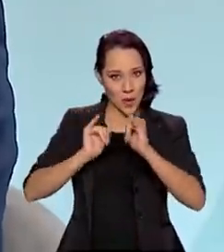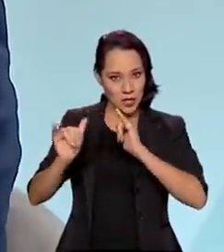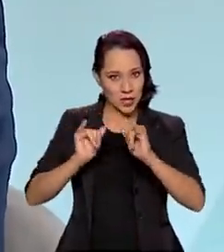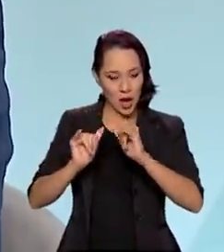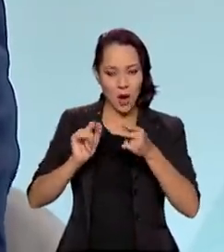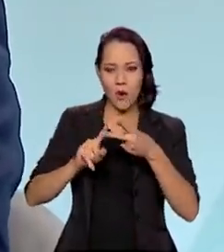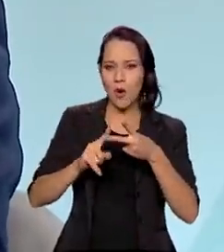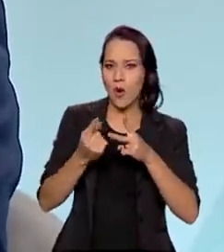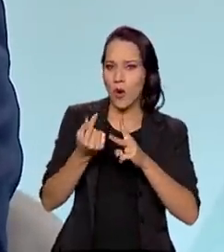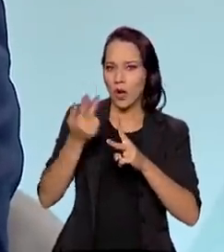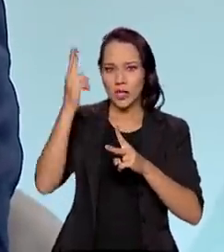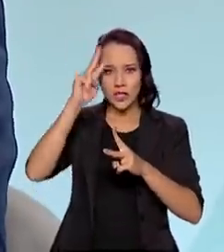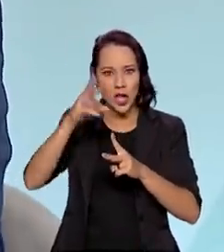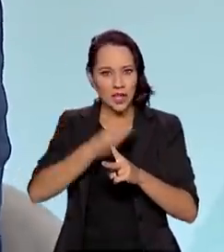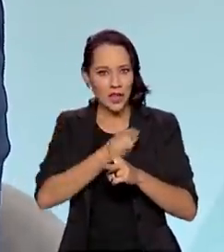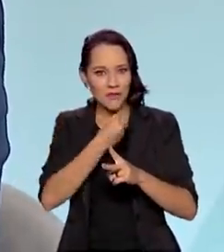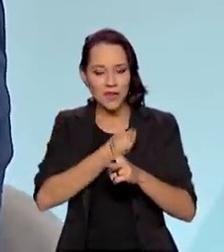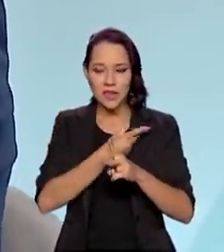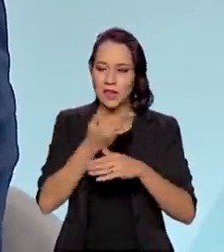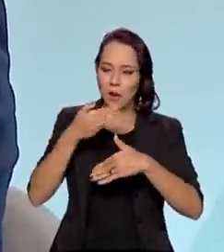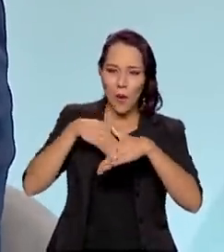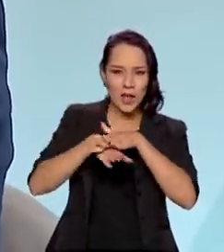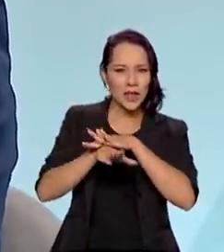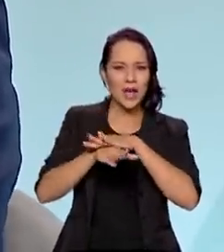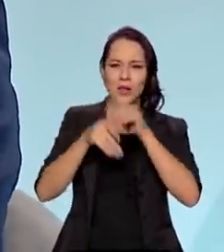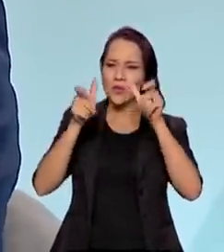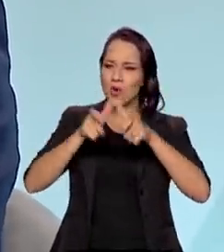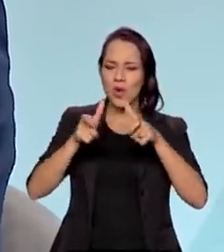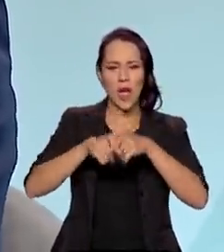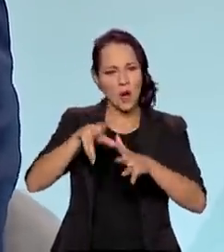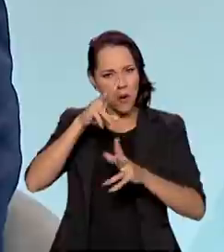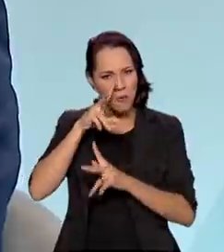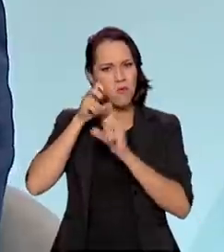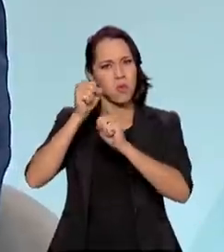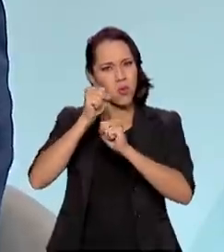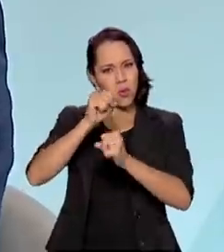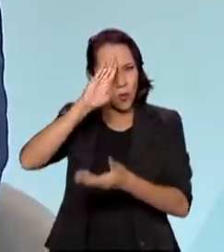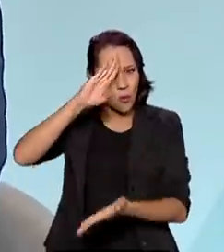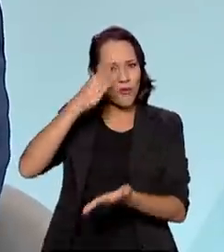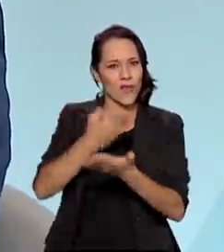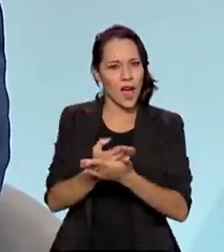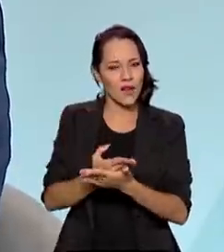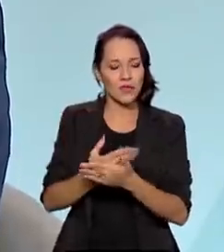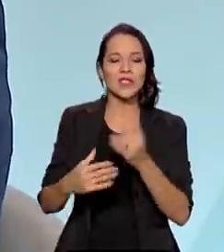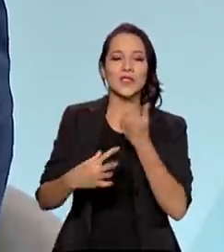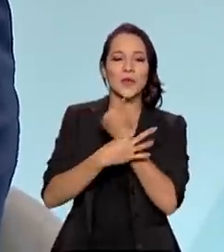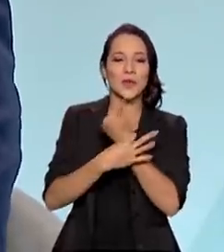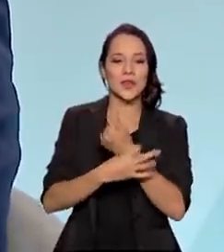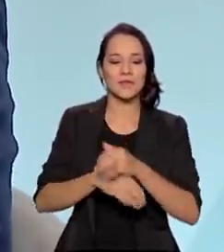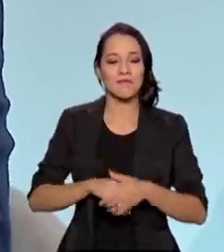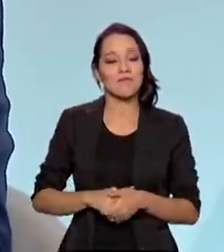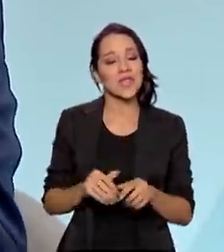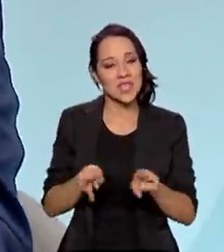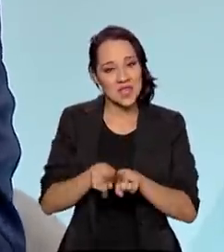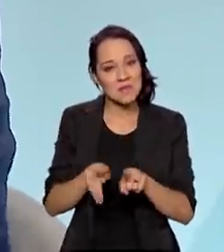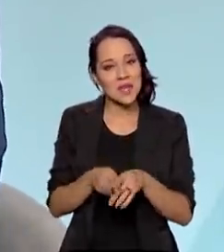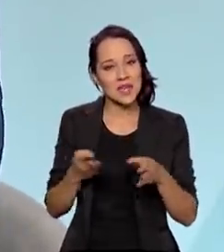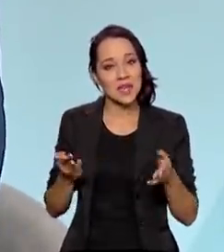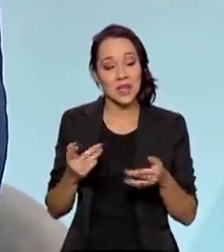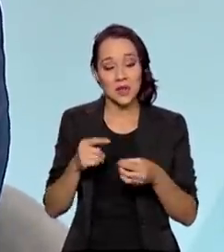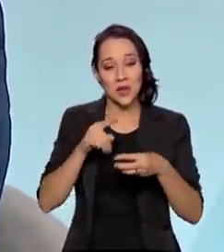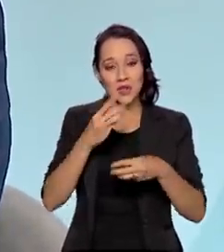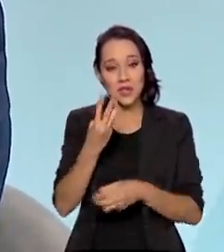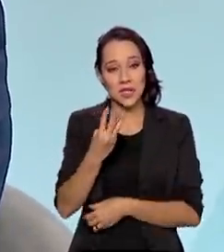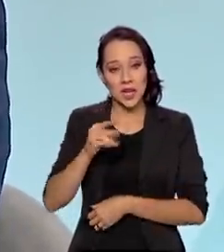sua aposentadoria, seu histórico de vida, está em uma estrutura muito robusta, muito confiável e, principalmente, muito segura. E, além disso, nossos